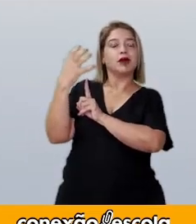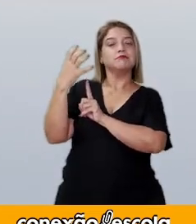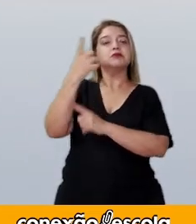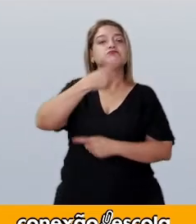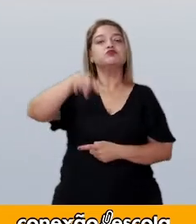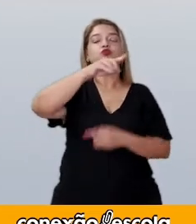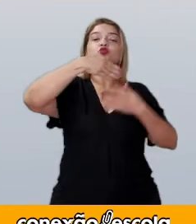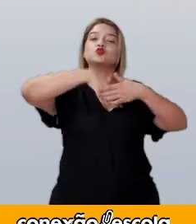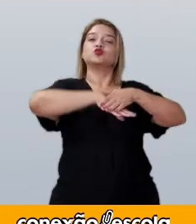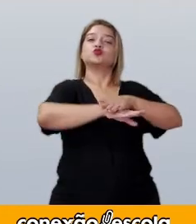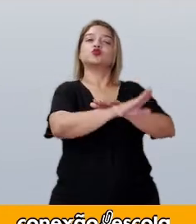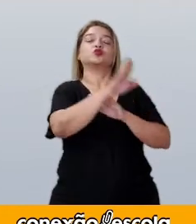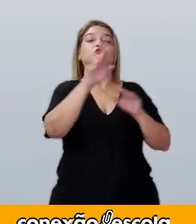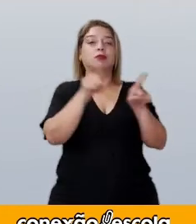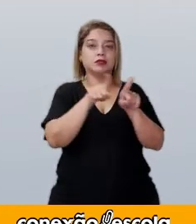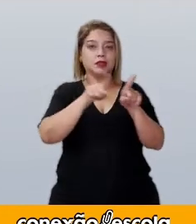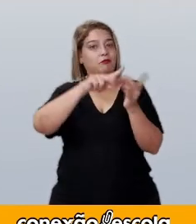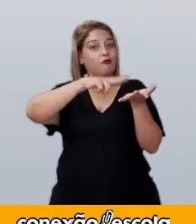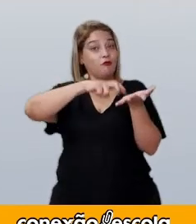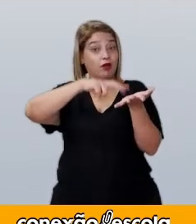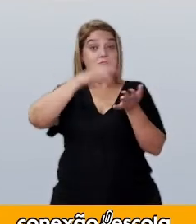ao vocabulário brasileiro.